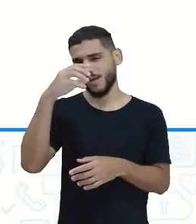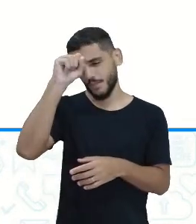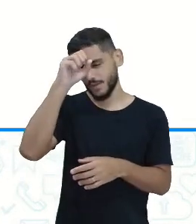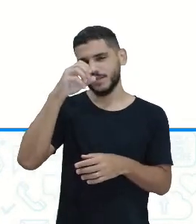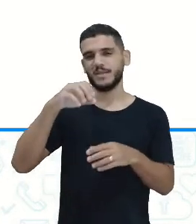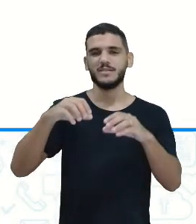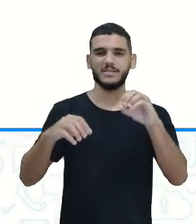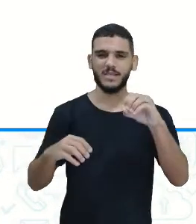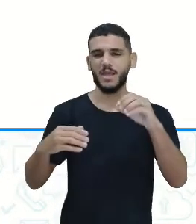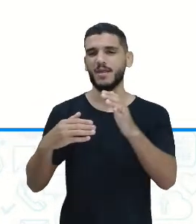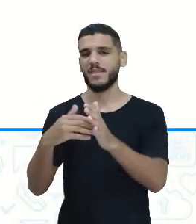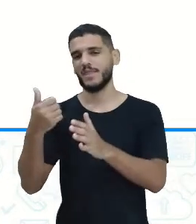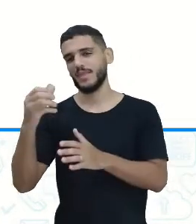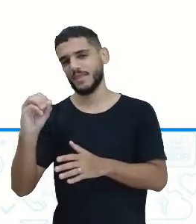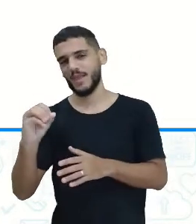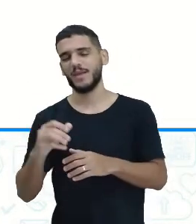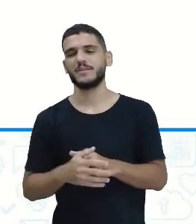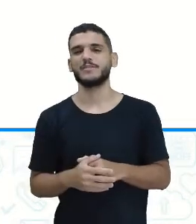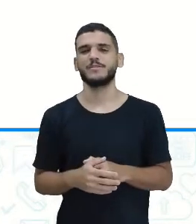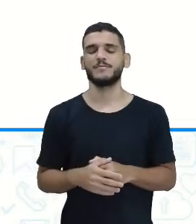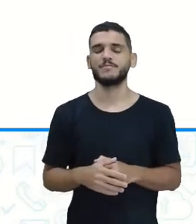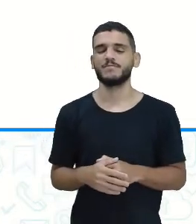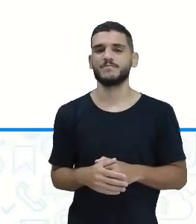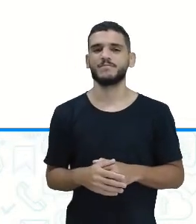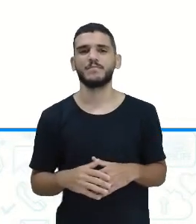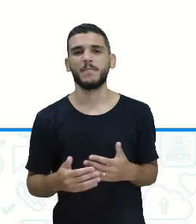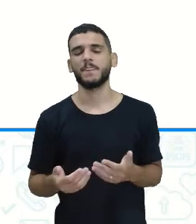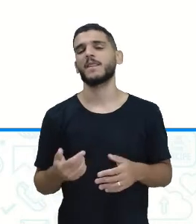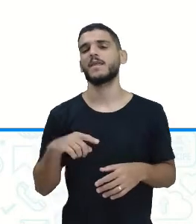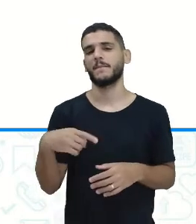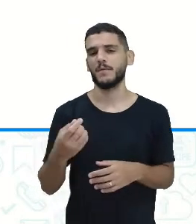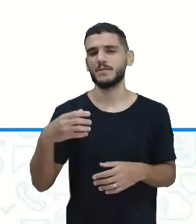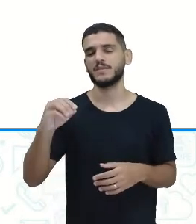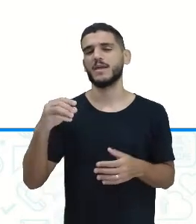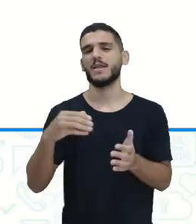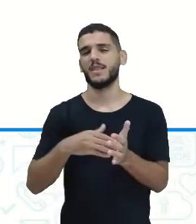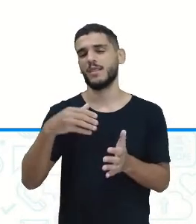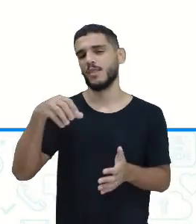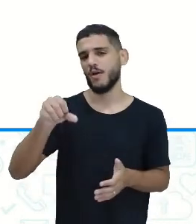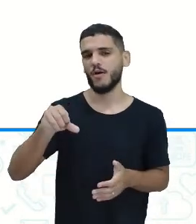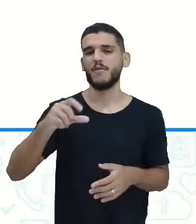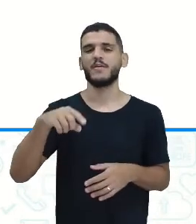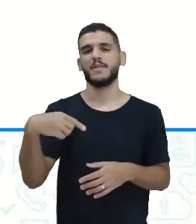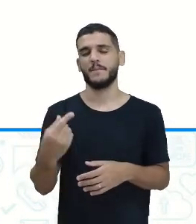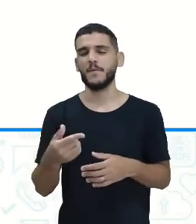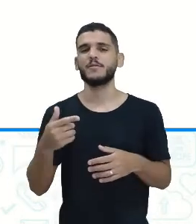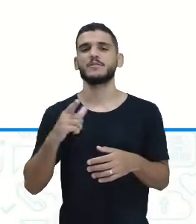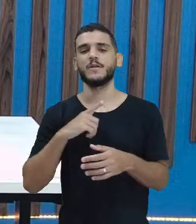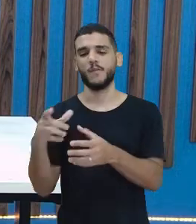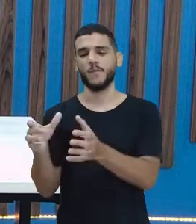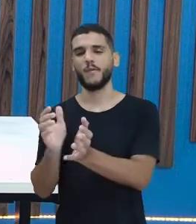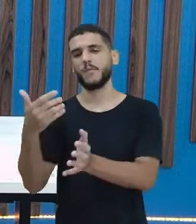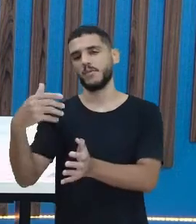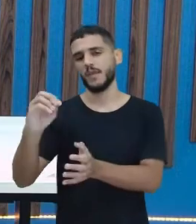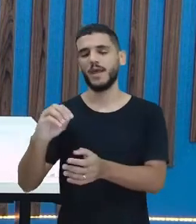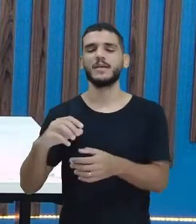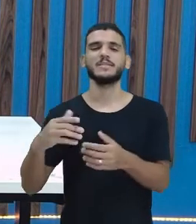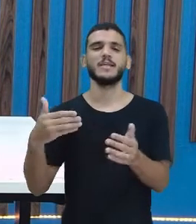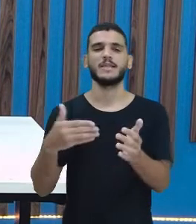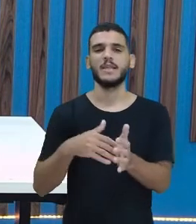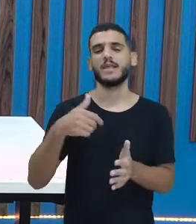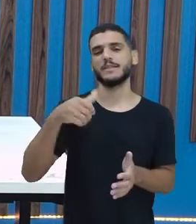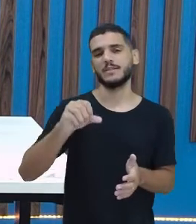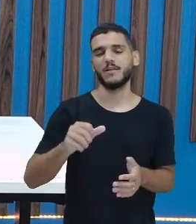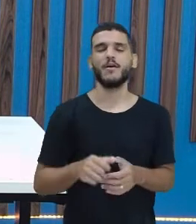De 0 a 10, aí depois a gente vai... E de 0 a 9, depois a gente vai aprender a família do 10, do 10 até o